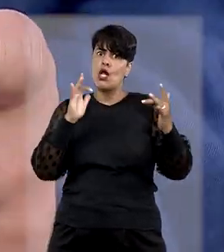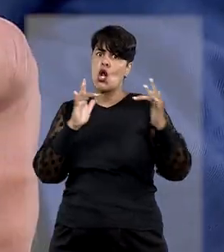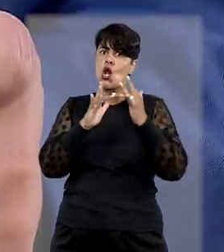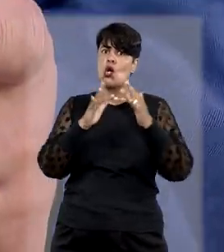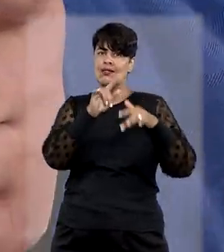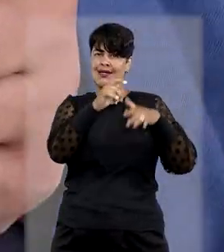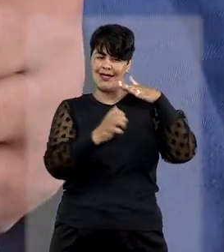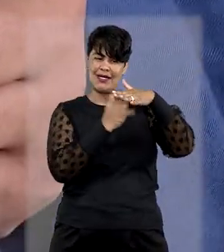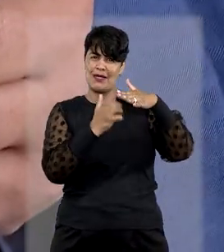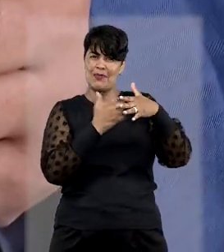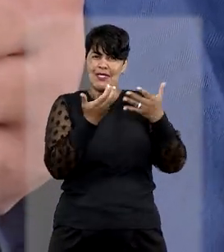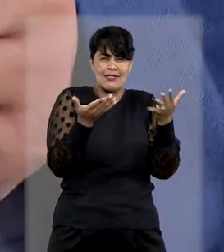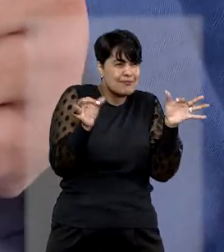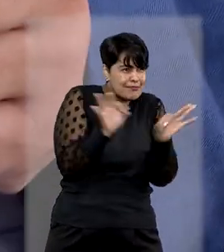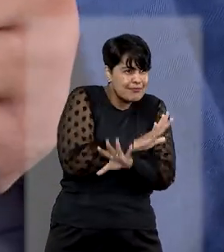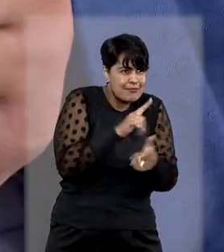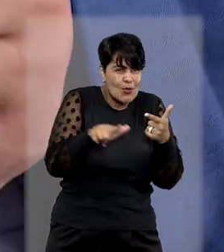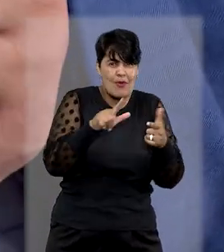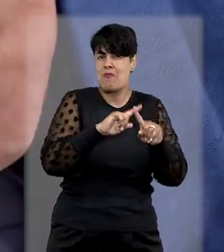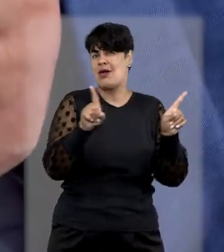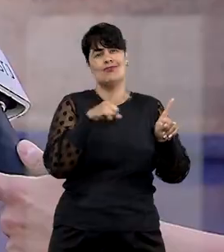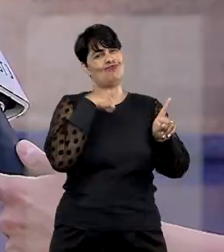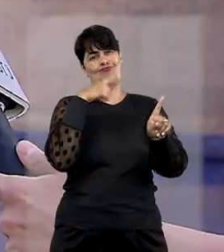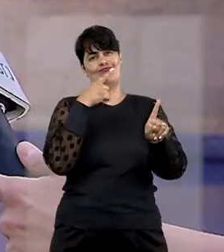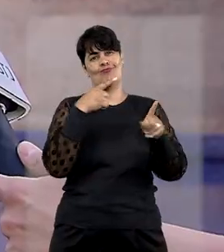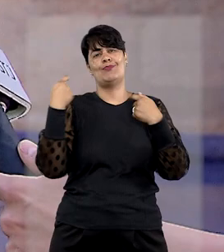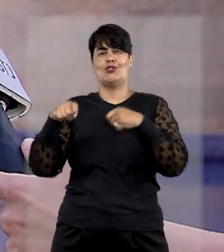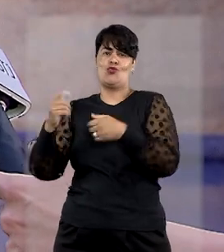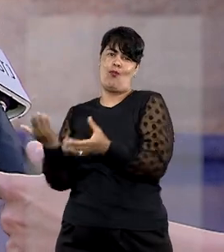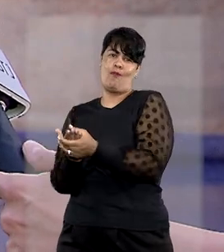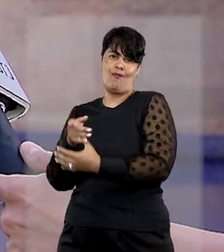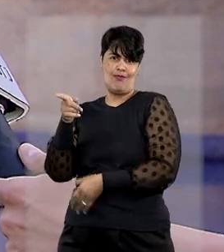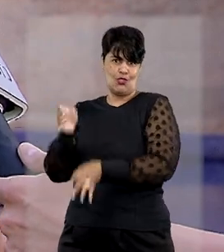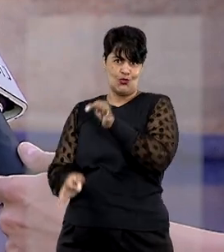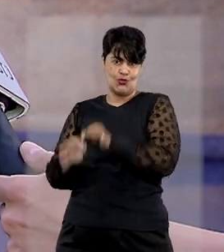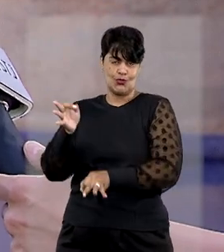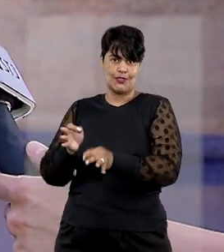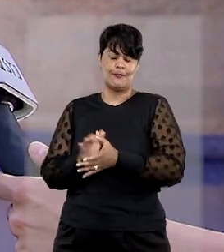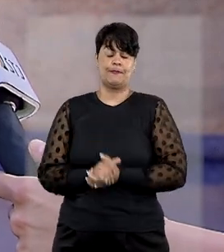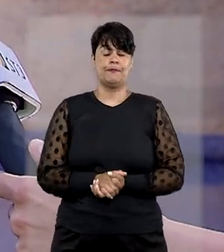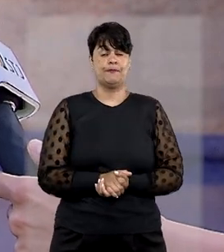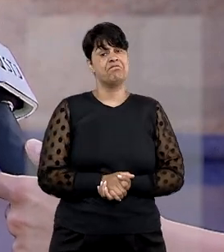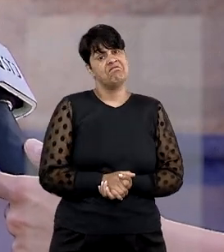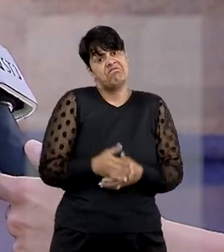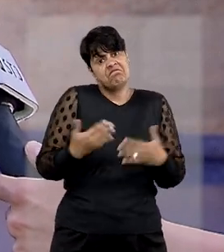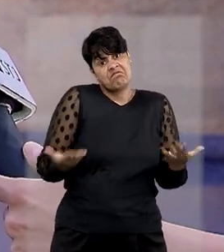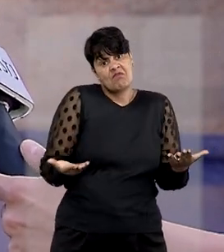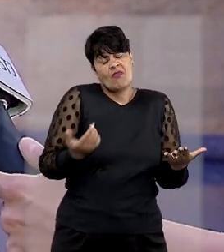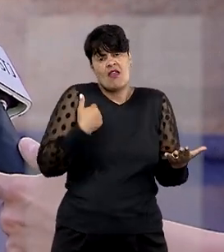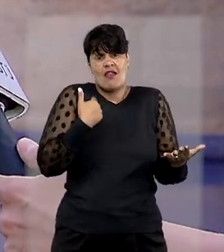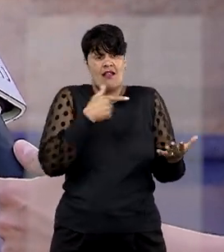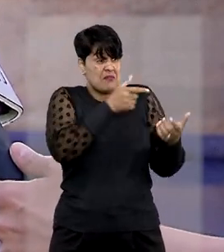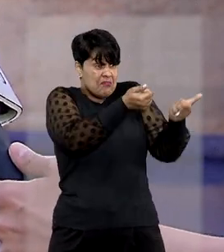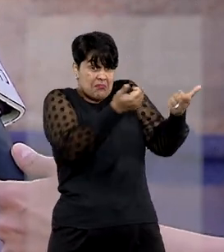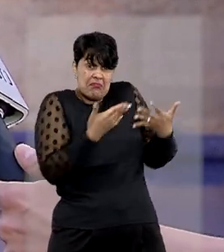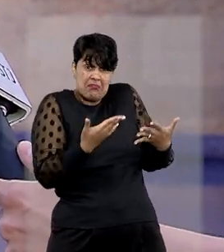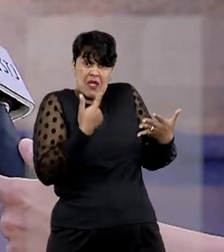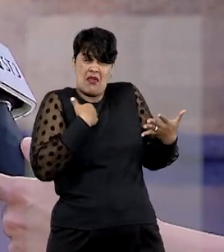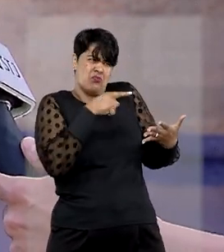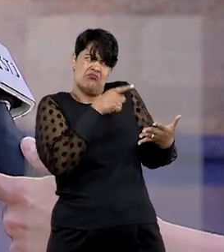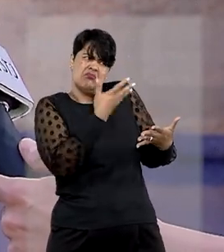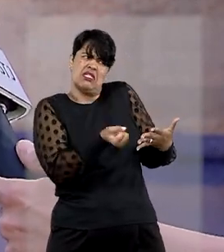empresa, mas acabou tendo que recorrer à justiça. Eu achei que a empresa não tinha razão. Optei por